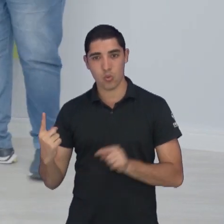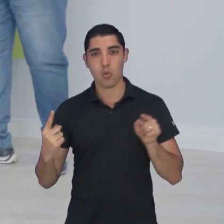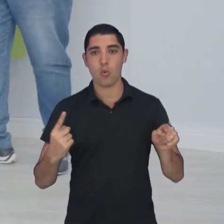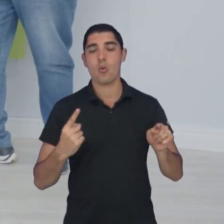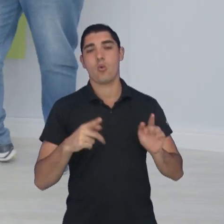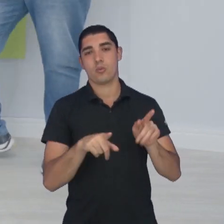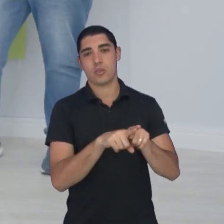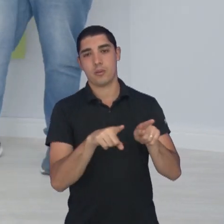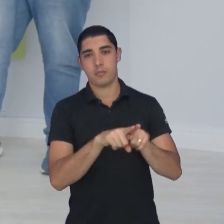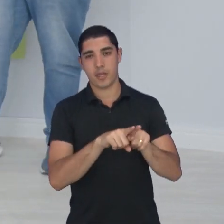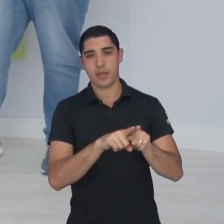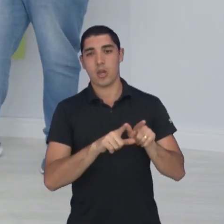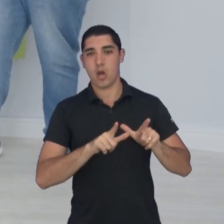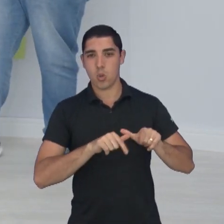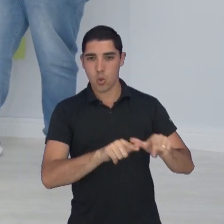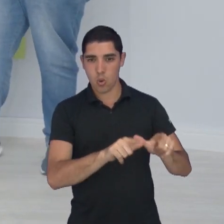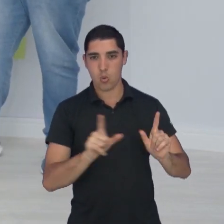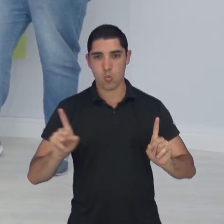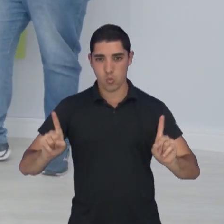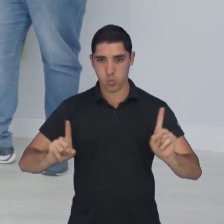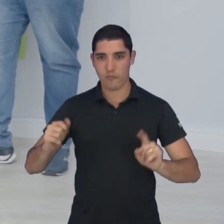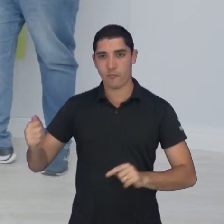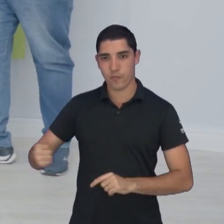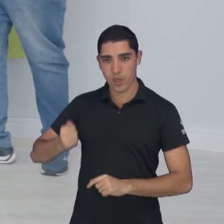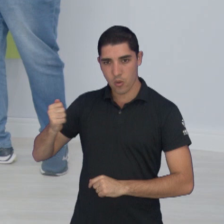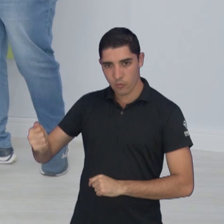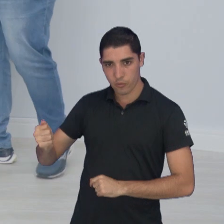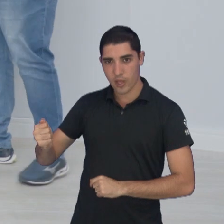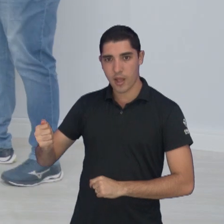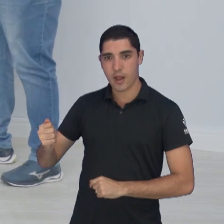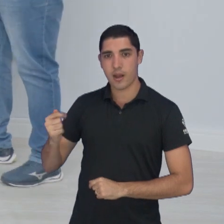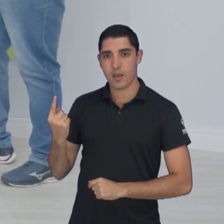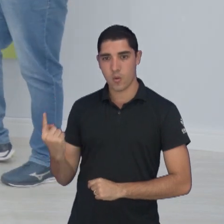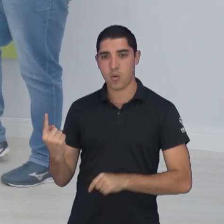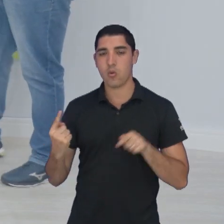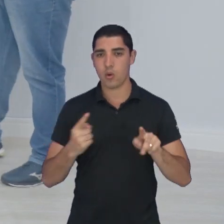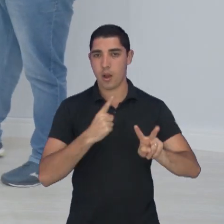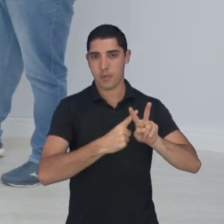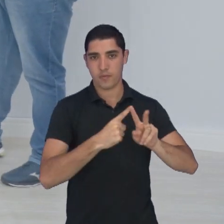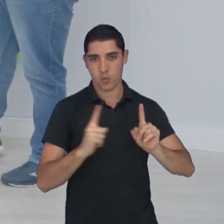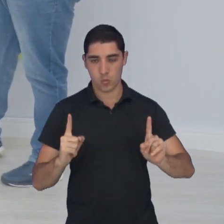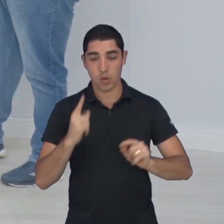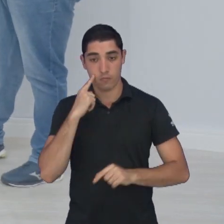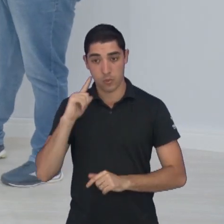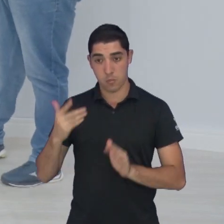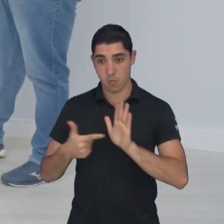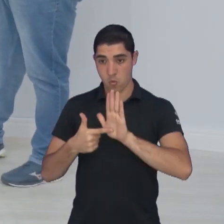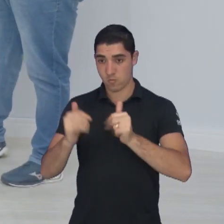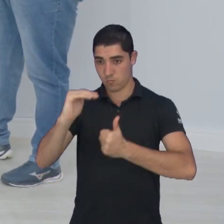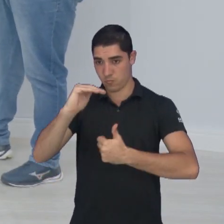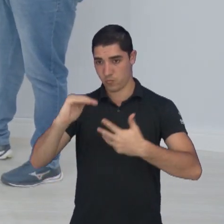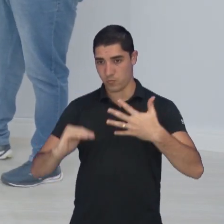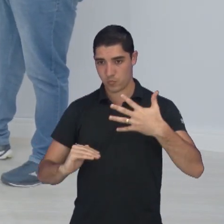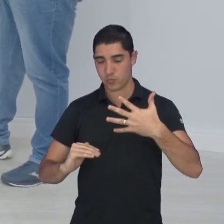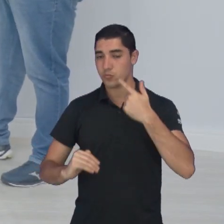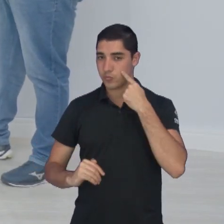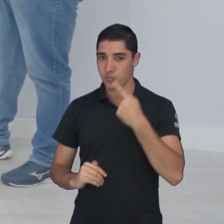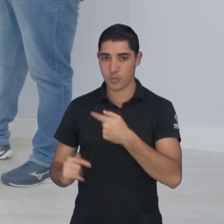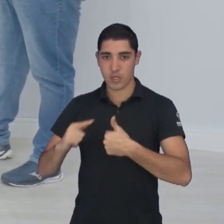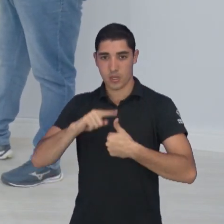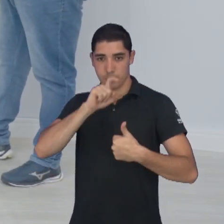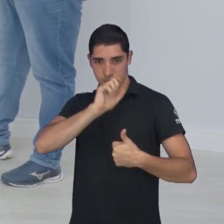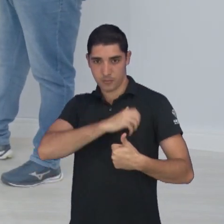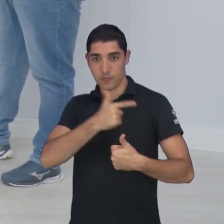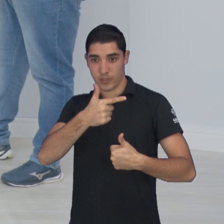desta décima primeira rodada. Vamos ver a classificação? Matheus, coloca pra gente aí no pique a classificação da Série A2. São José, líder,